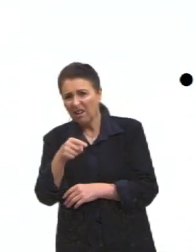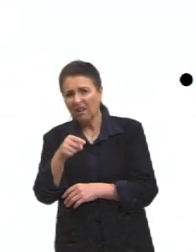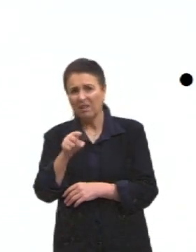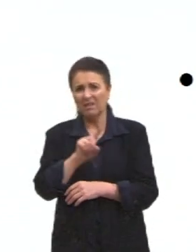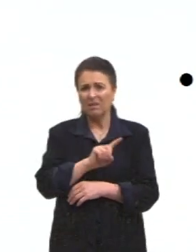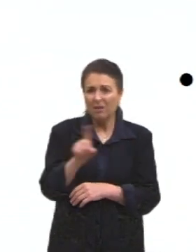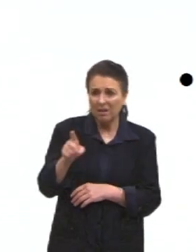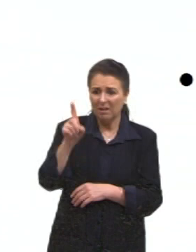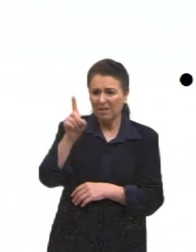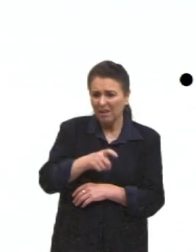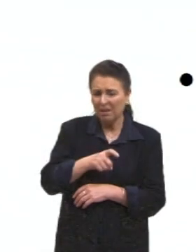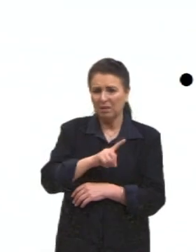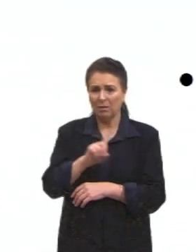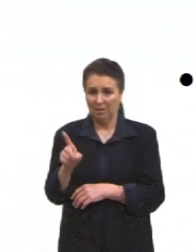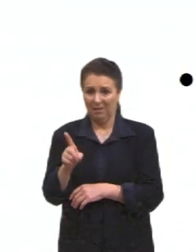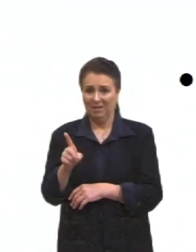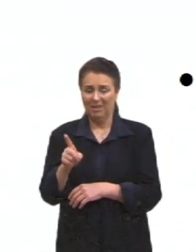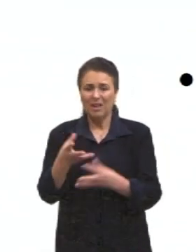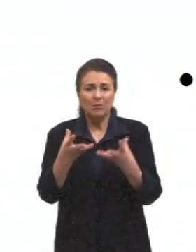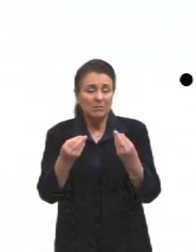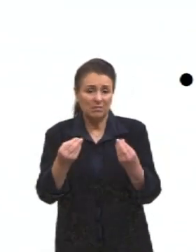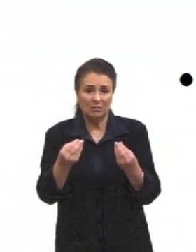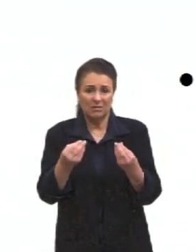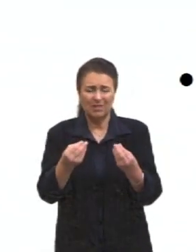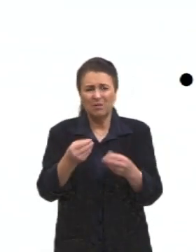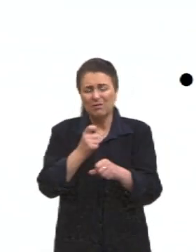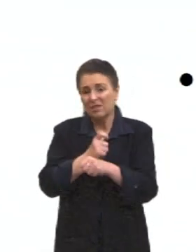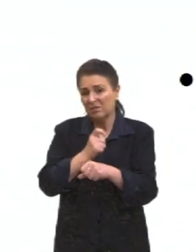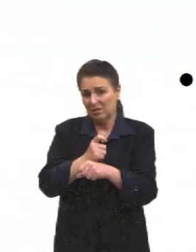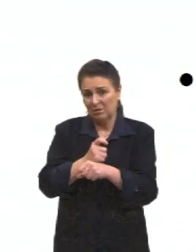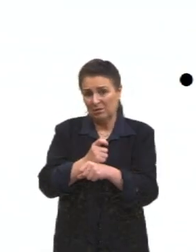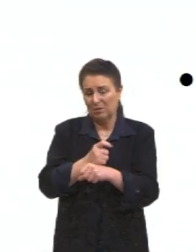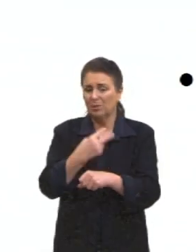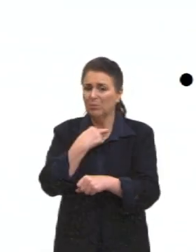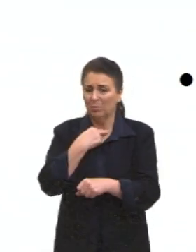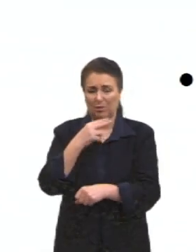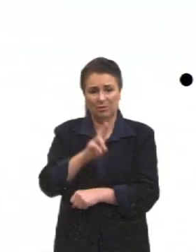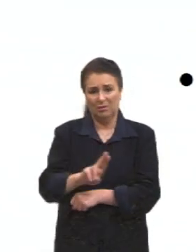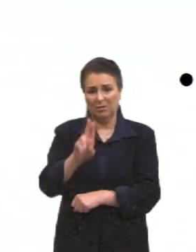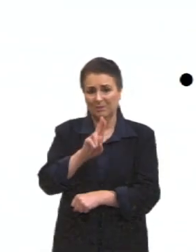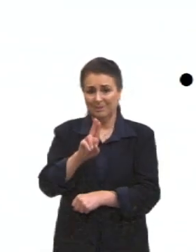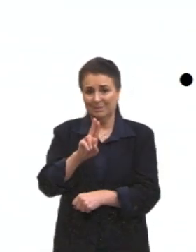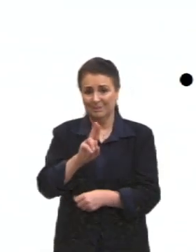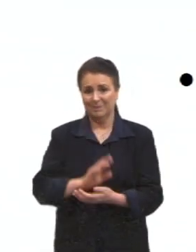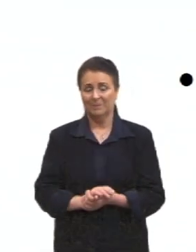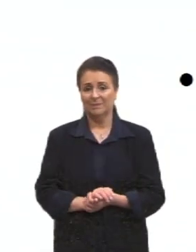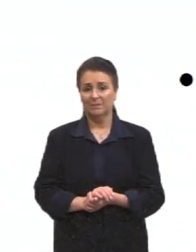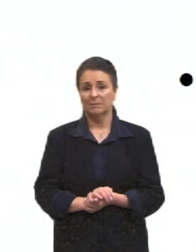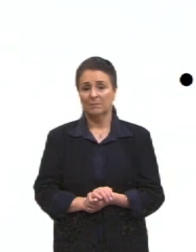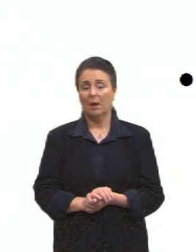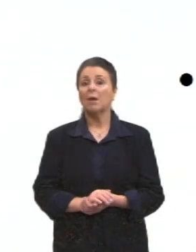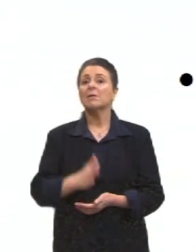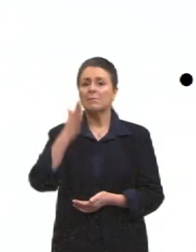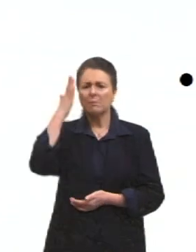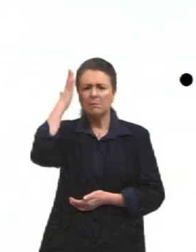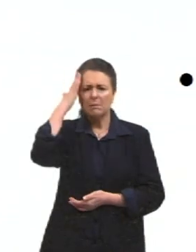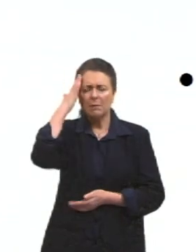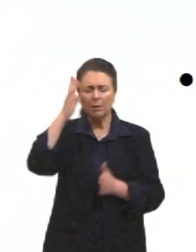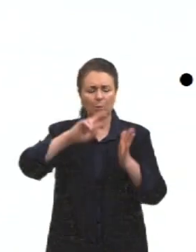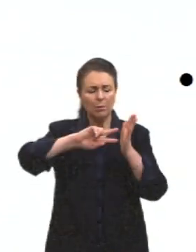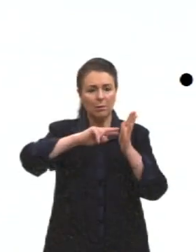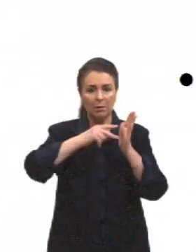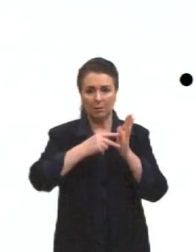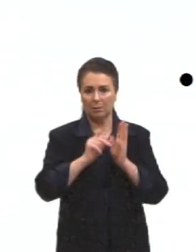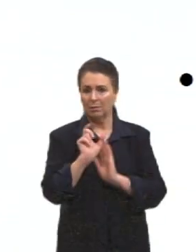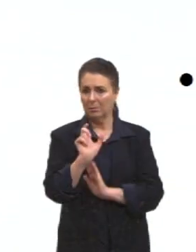Então, exagero. Isso é exagero. Que a gente deleta. Não pode. Ter certeza dos significados de cada